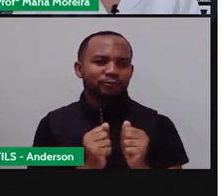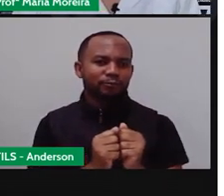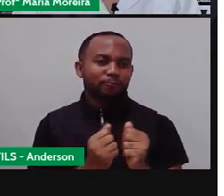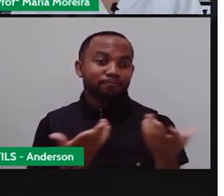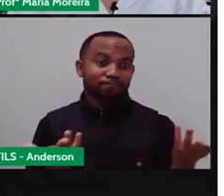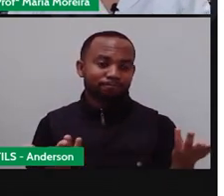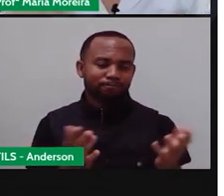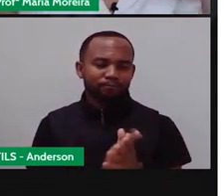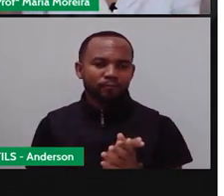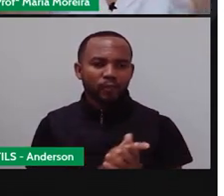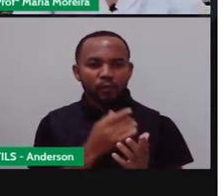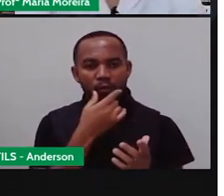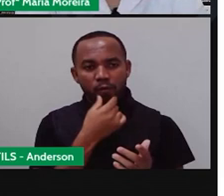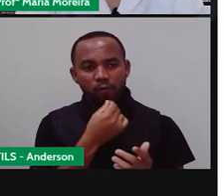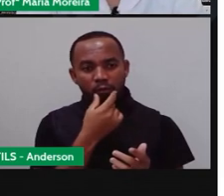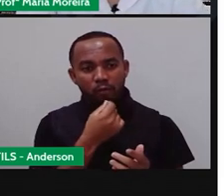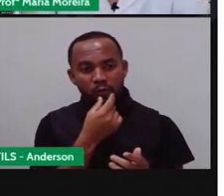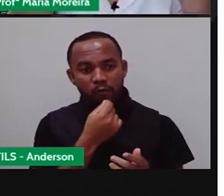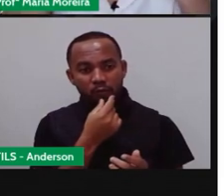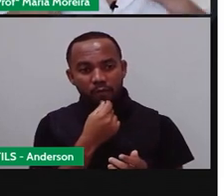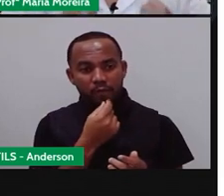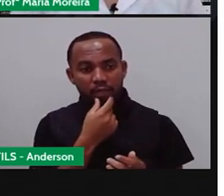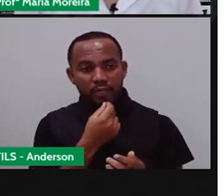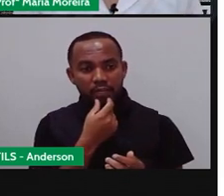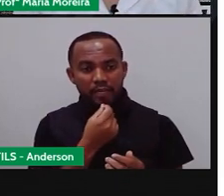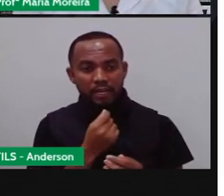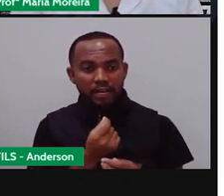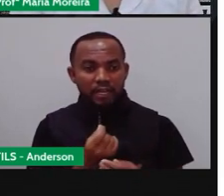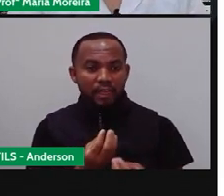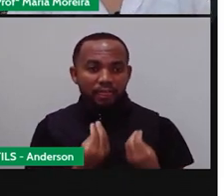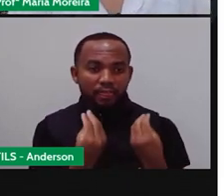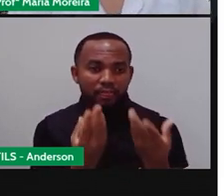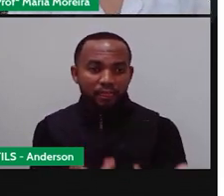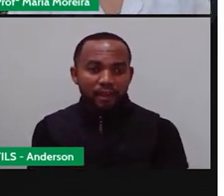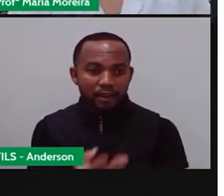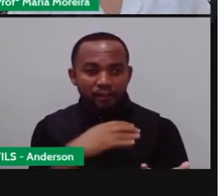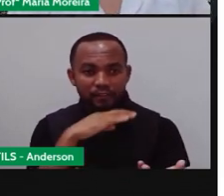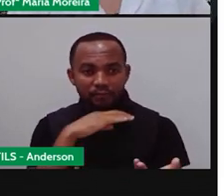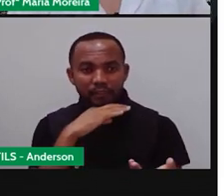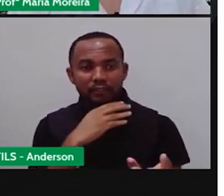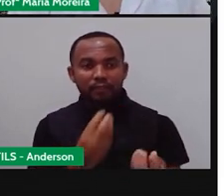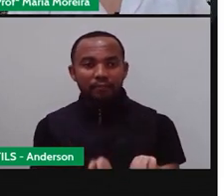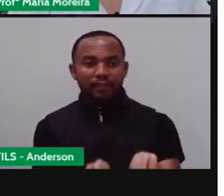mútua, né? O homem dá, mas ele também recebe dos animais.